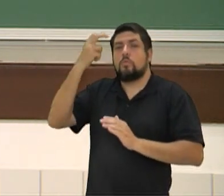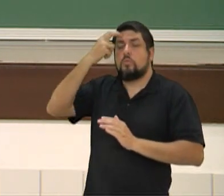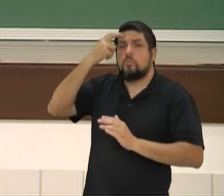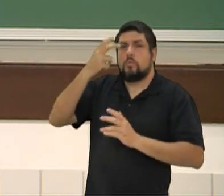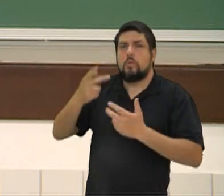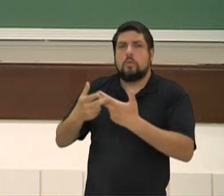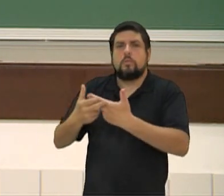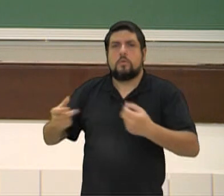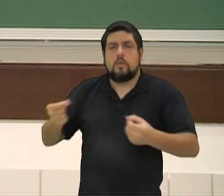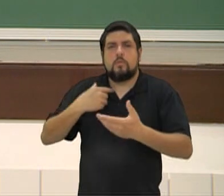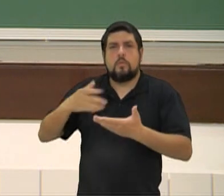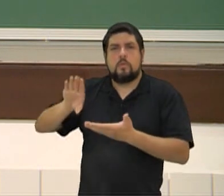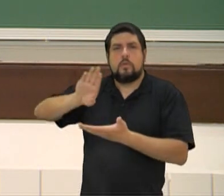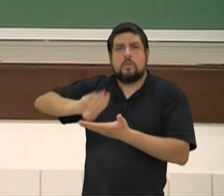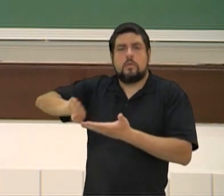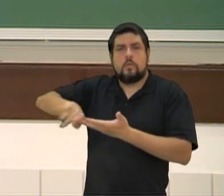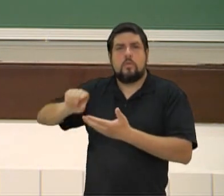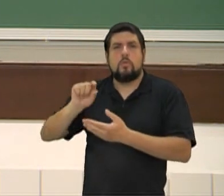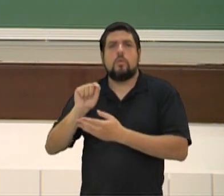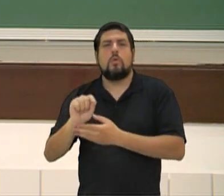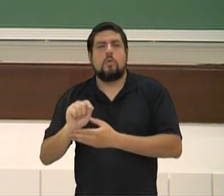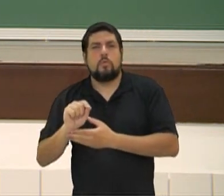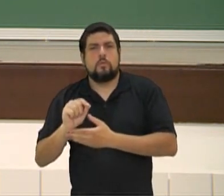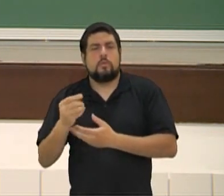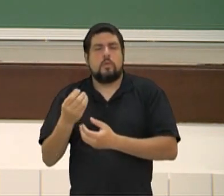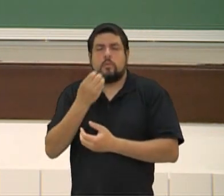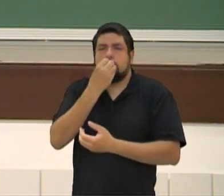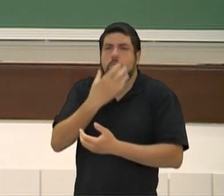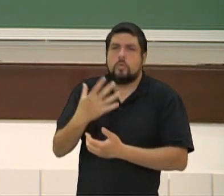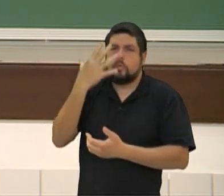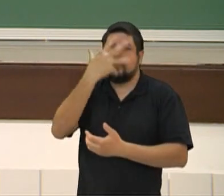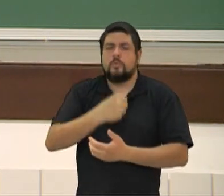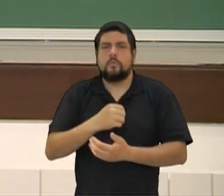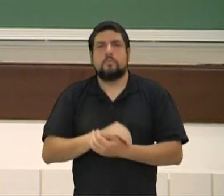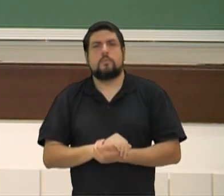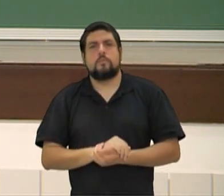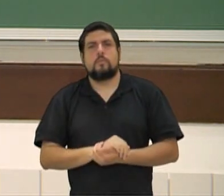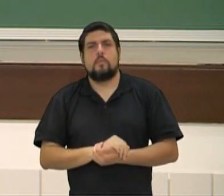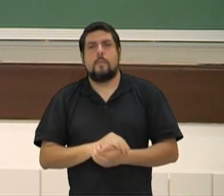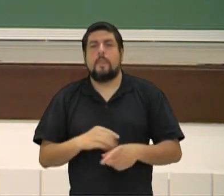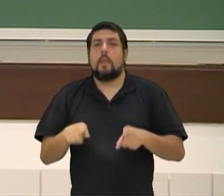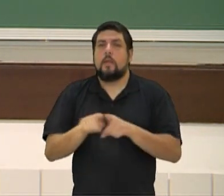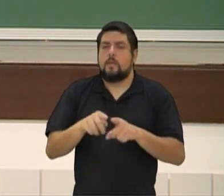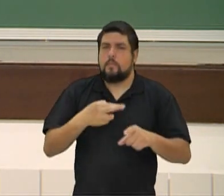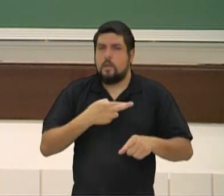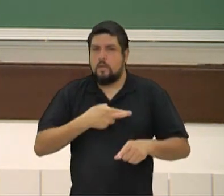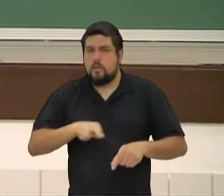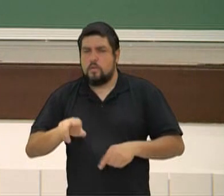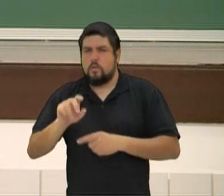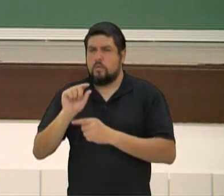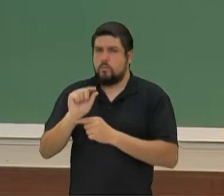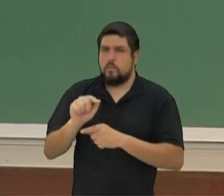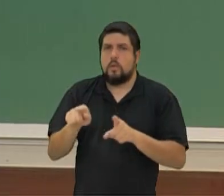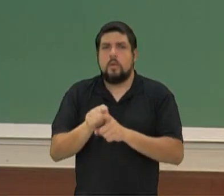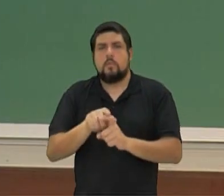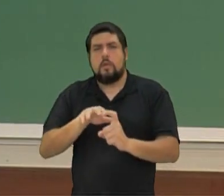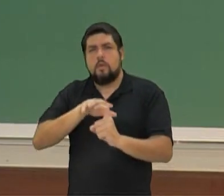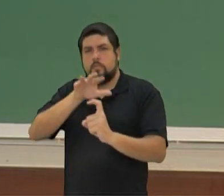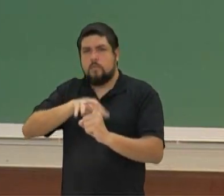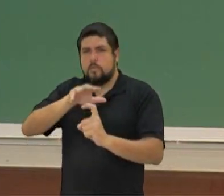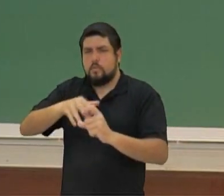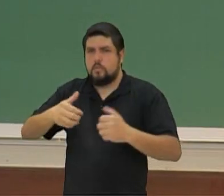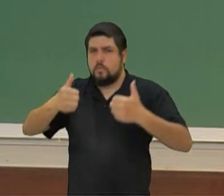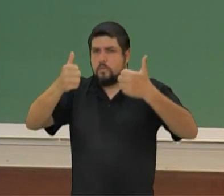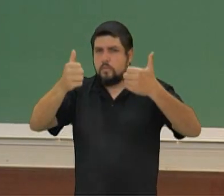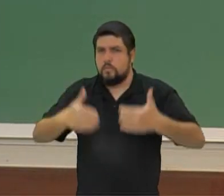formas no que é uma ideia de essência de Bell. Vamos lá? Trabalhar a religião um pouquinho e a mitologia, inclusive nós falamos sobre o